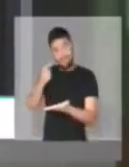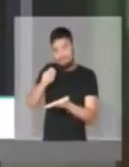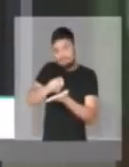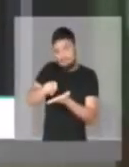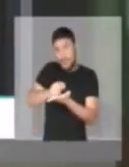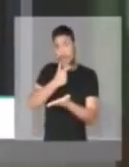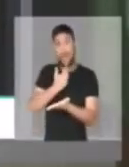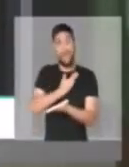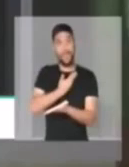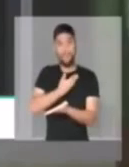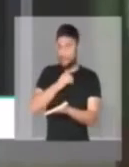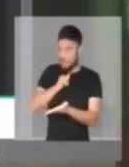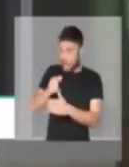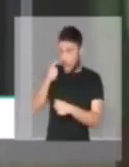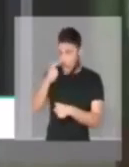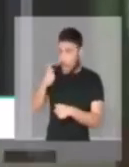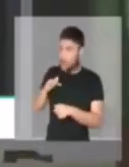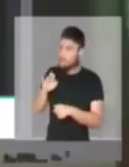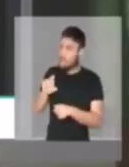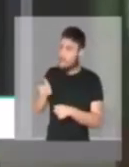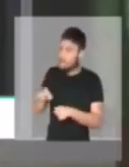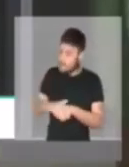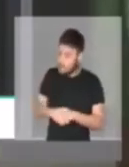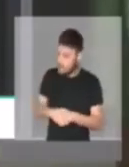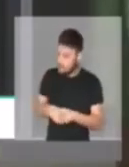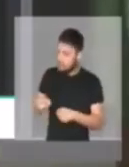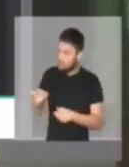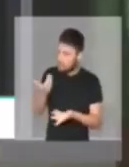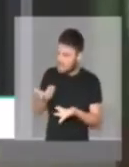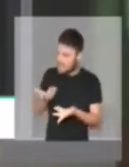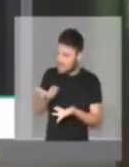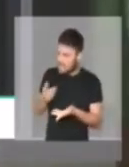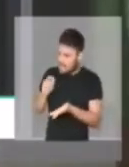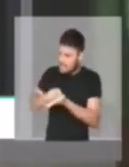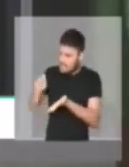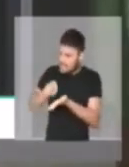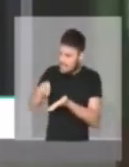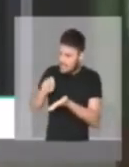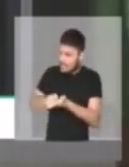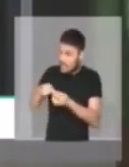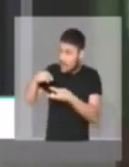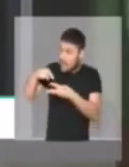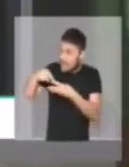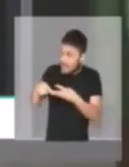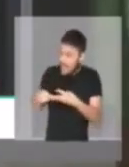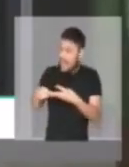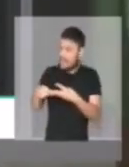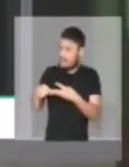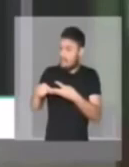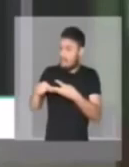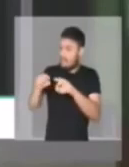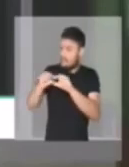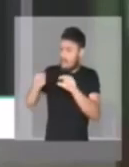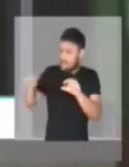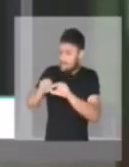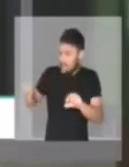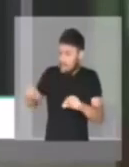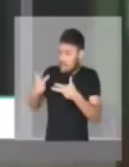Um amigo meu virou para mim e falou bem assim, Felipe, você acabou de escrever três vezes na mesma linha.